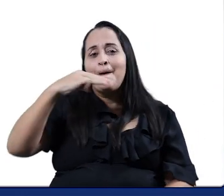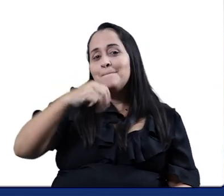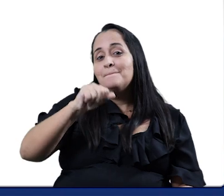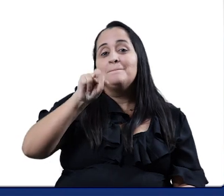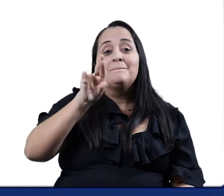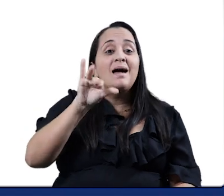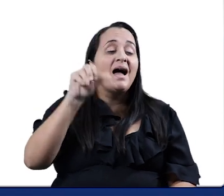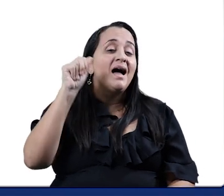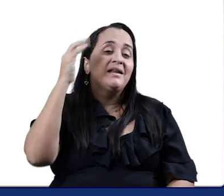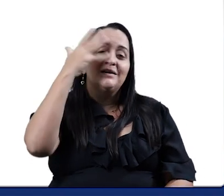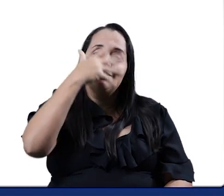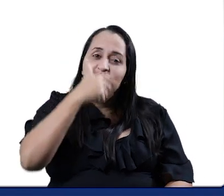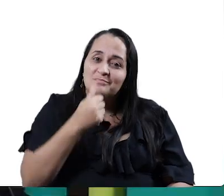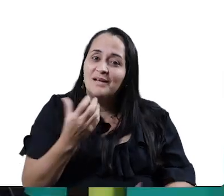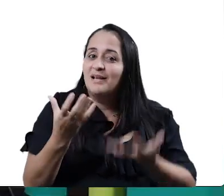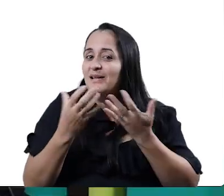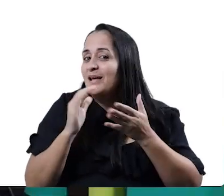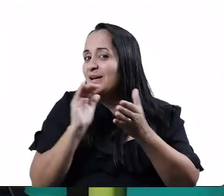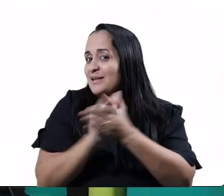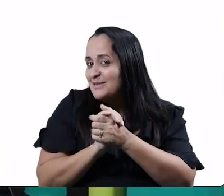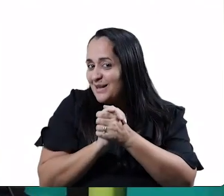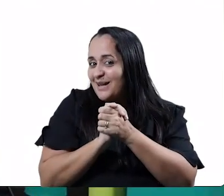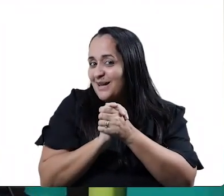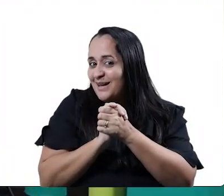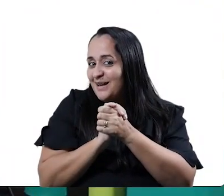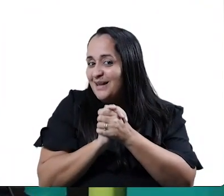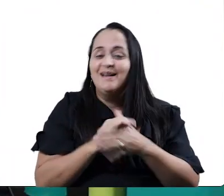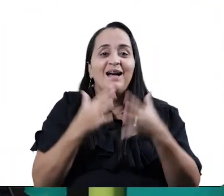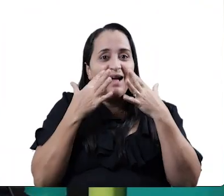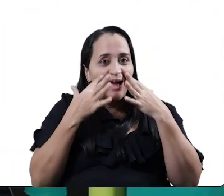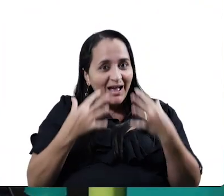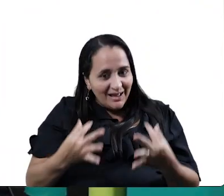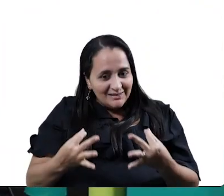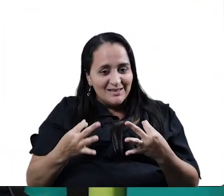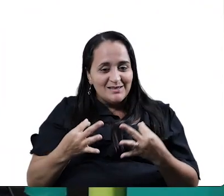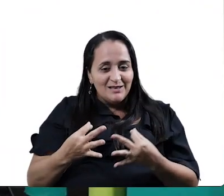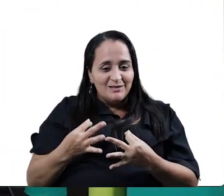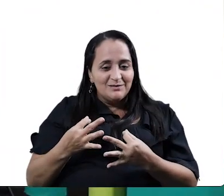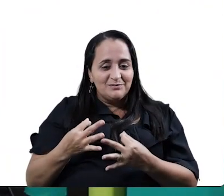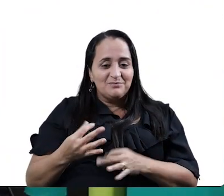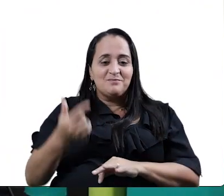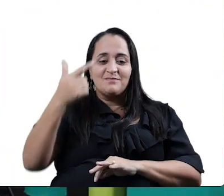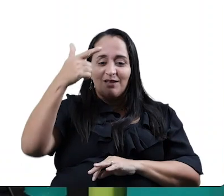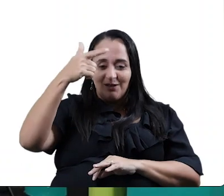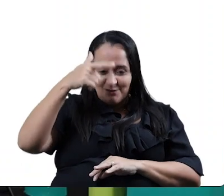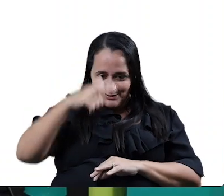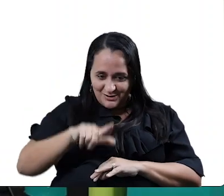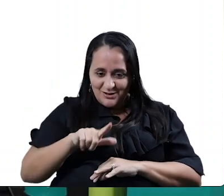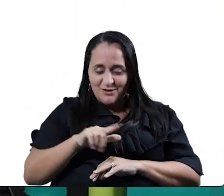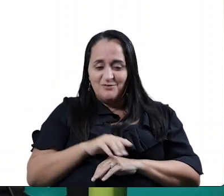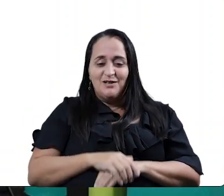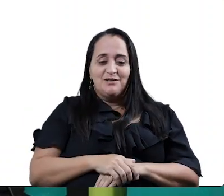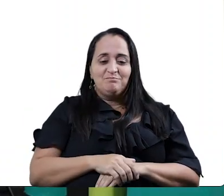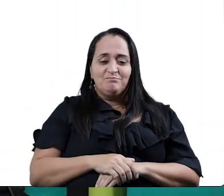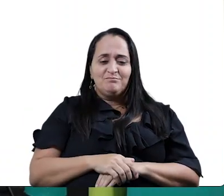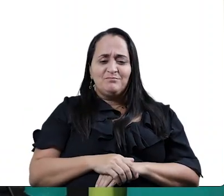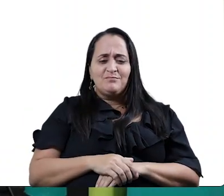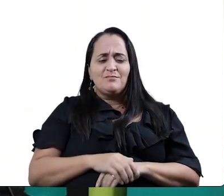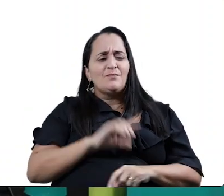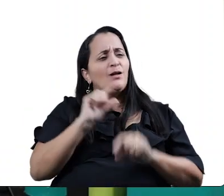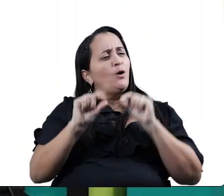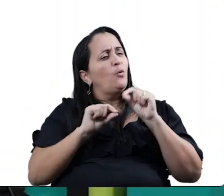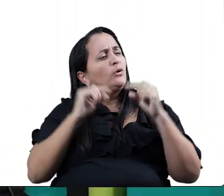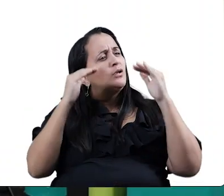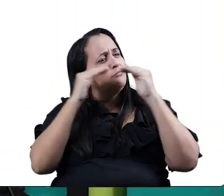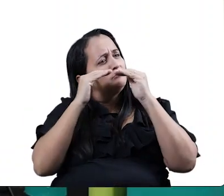é bela e quer casar. Oh, prestar atenção? Vamos lá? Mais uma vez, assim, nas rimas. presta atenção, assim, o que